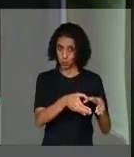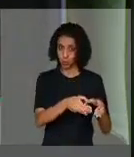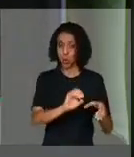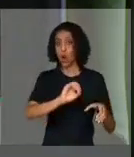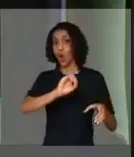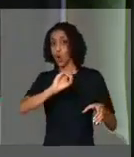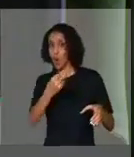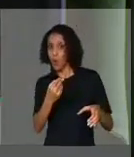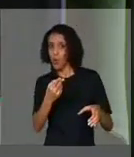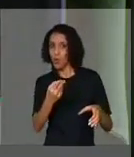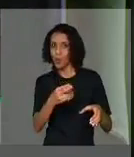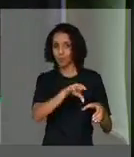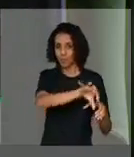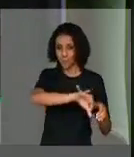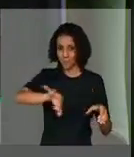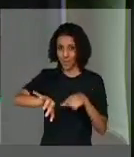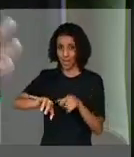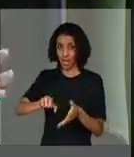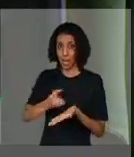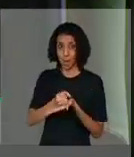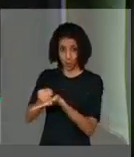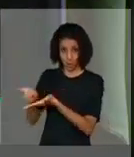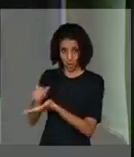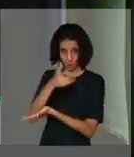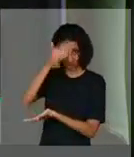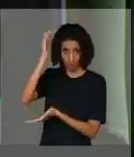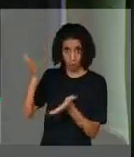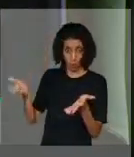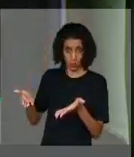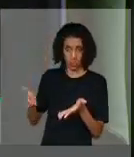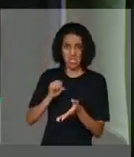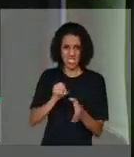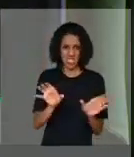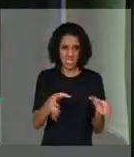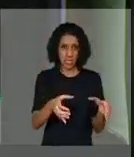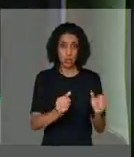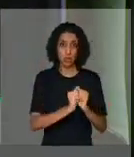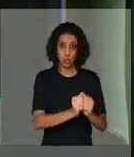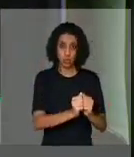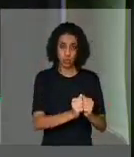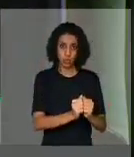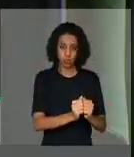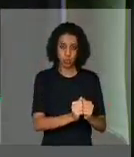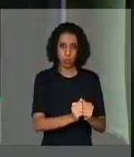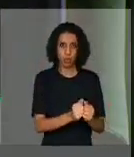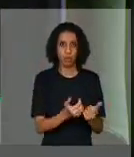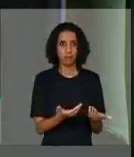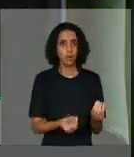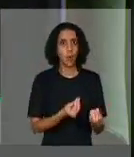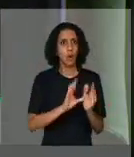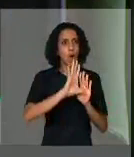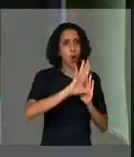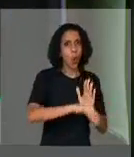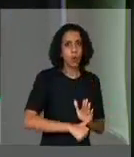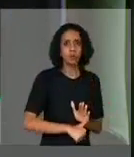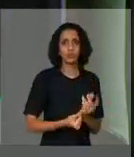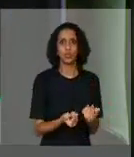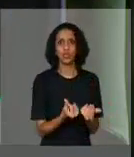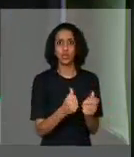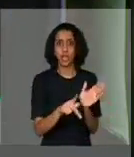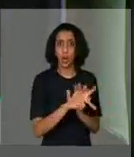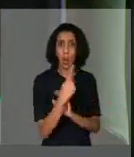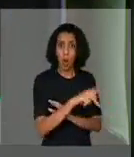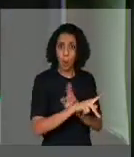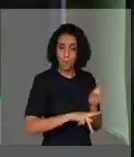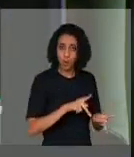desse grupo que está no governo hoje, permanecesse juntos, solapando o patrimônio nacional, subrupiando recursos públicos,